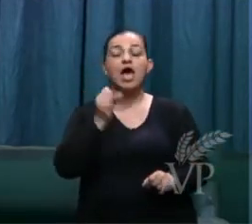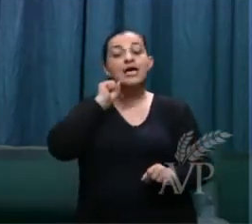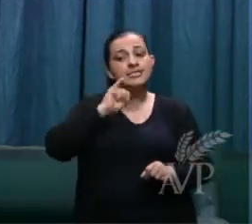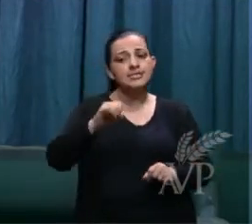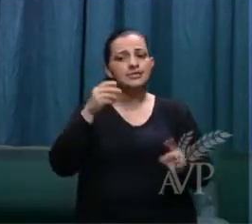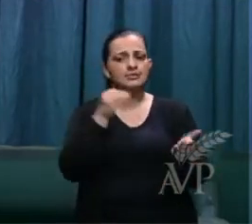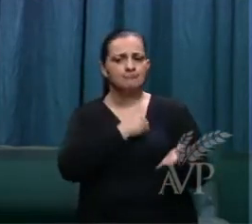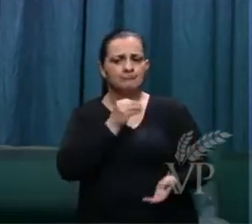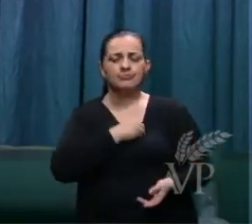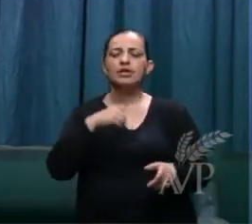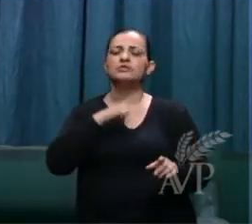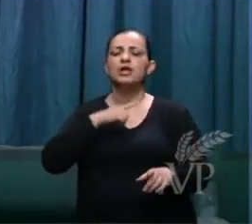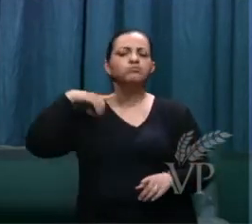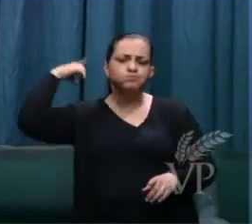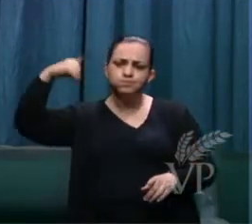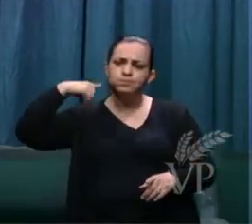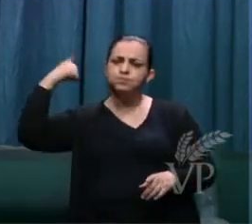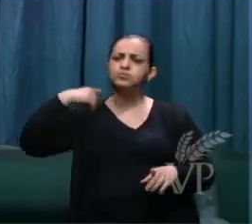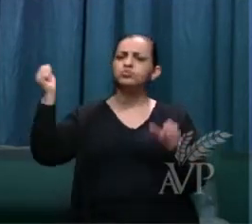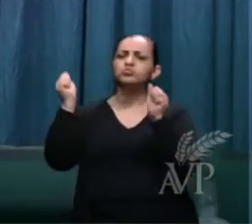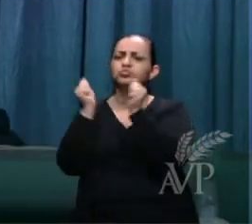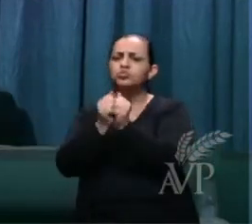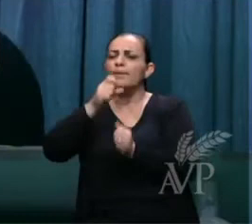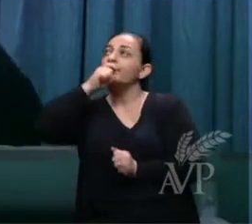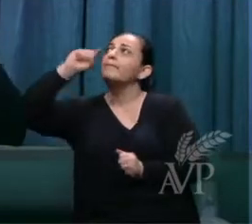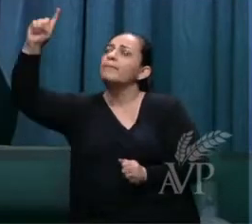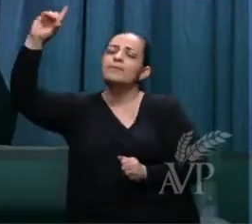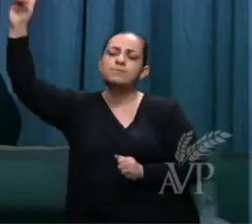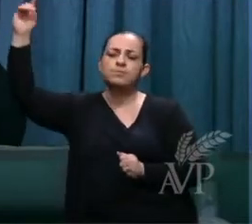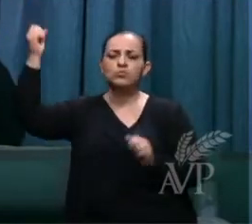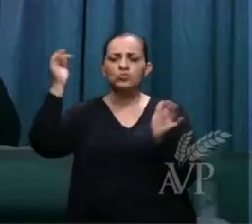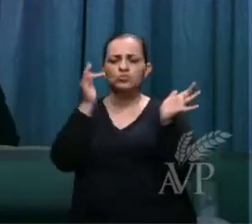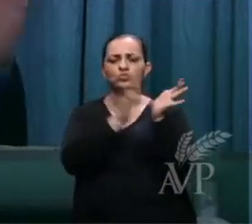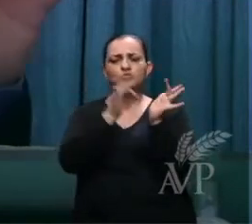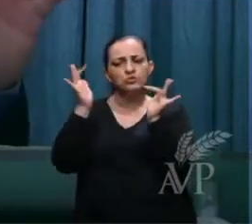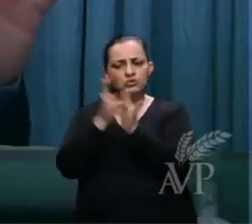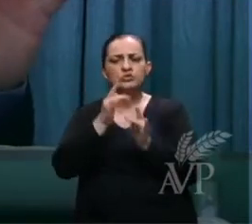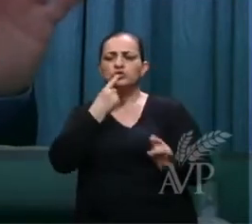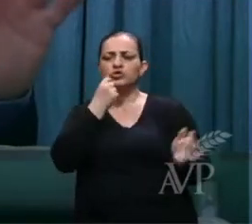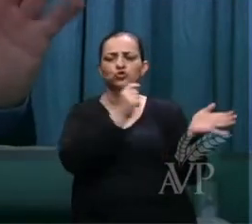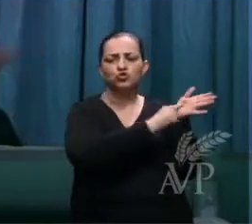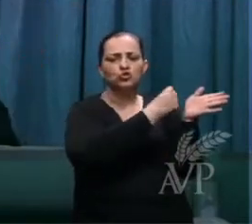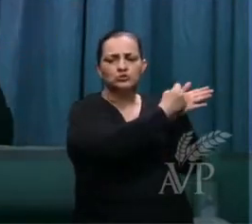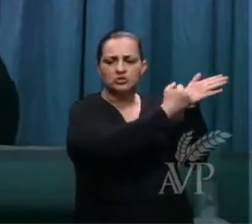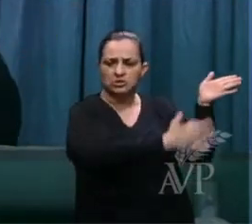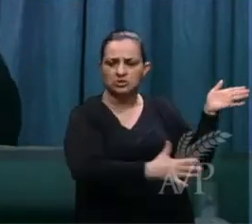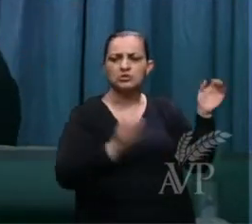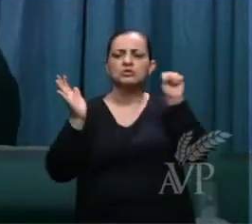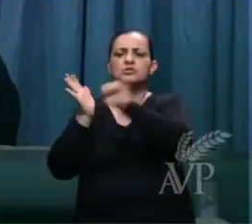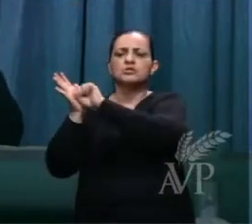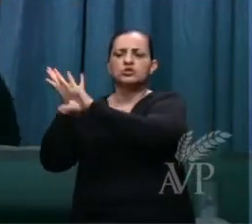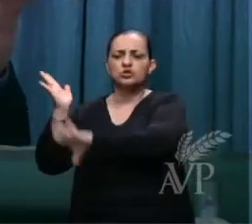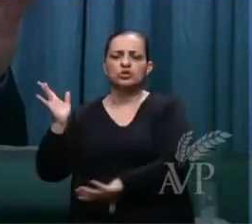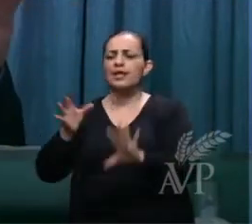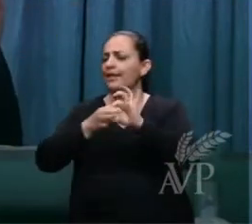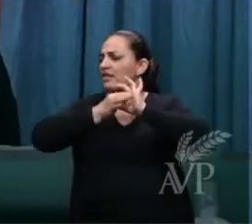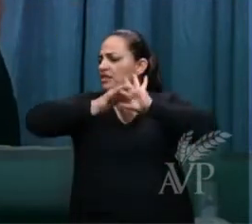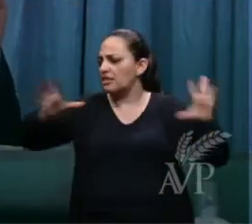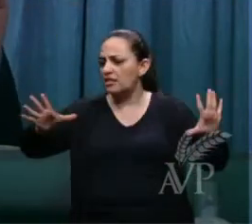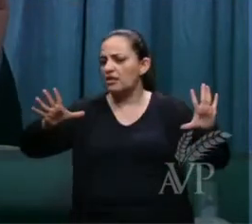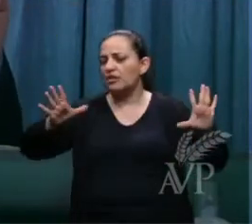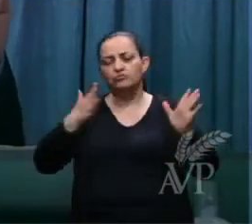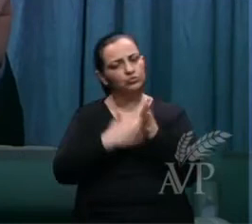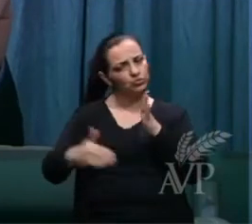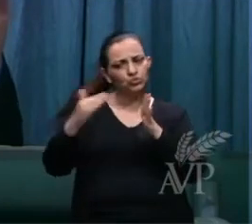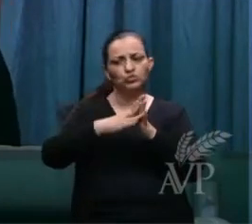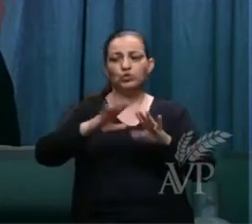um advogado junto ao pai e o sangue de Jesus Cristo nos lava e purifica de todo não é